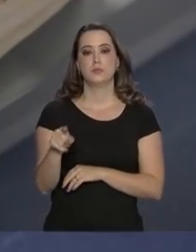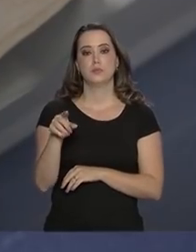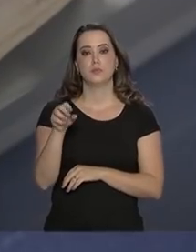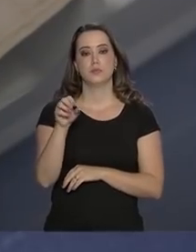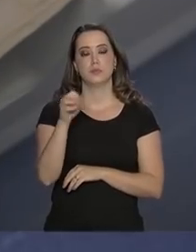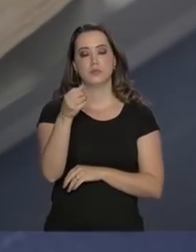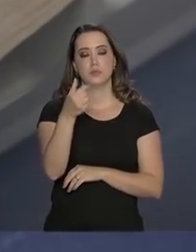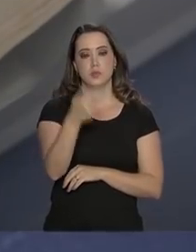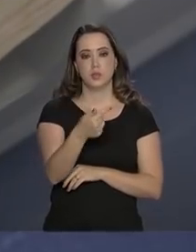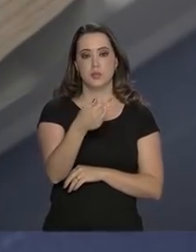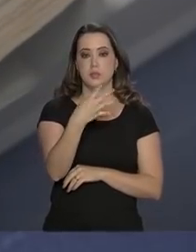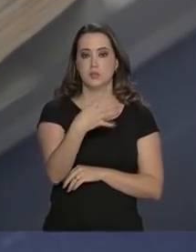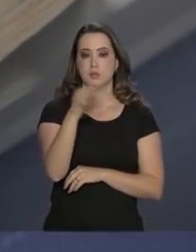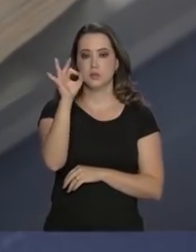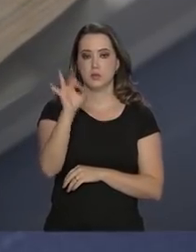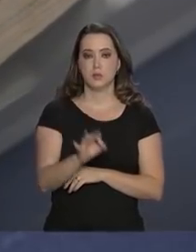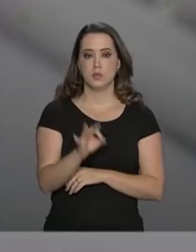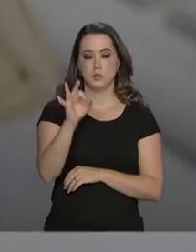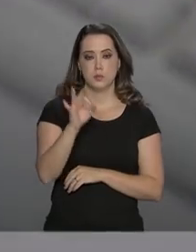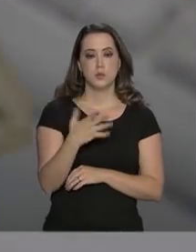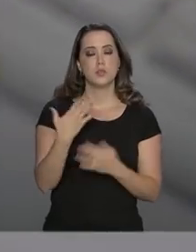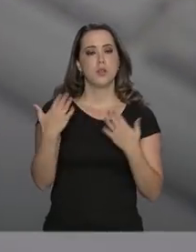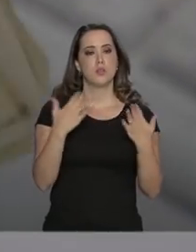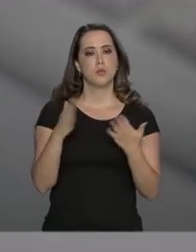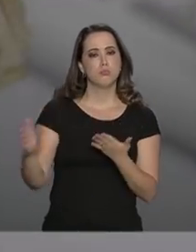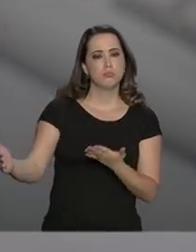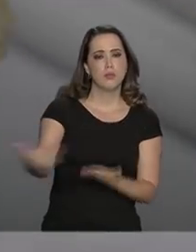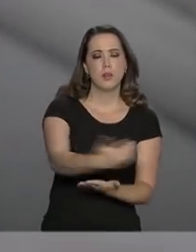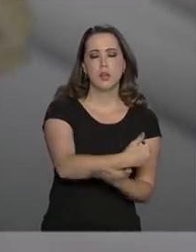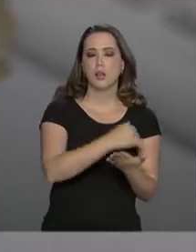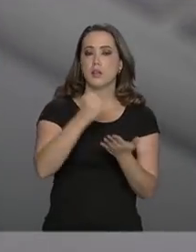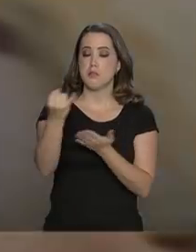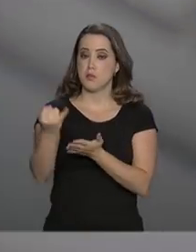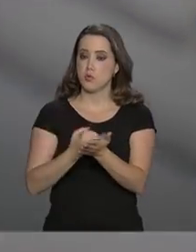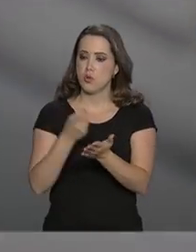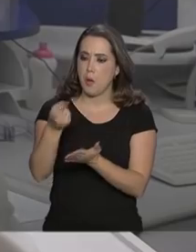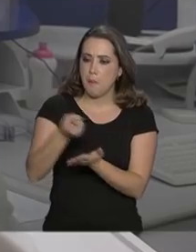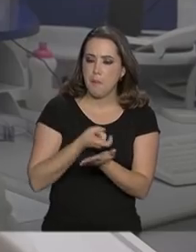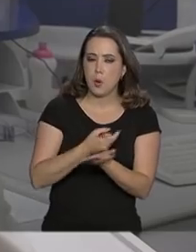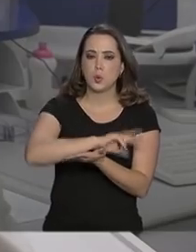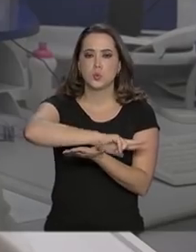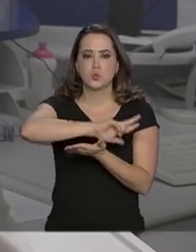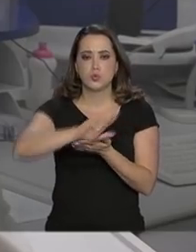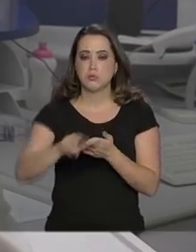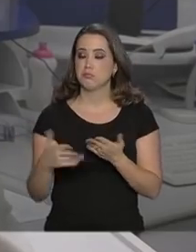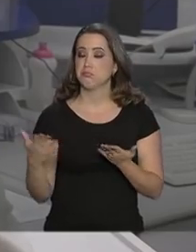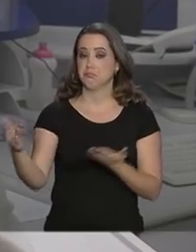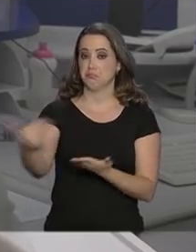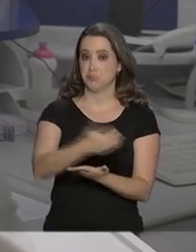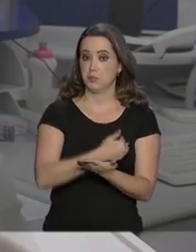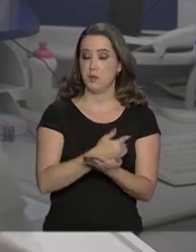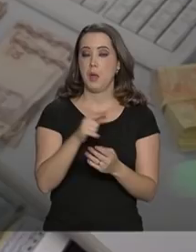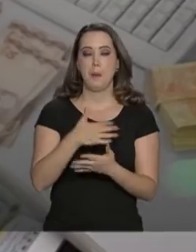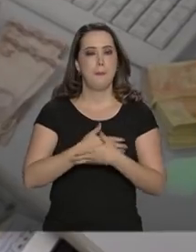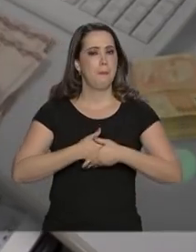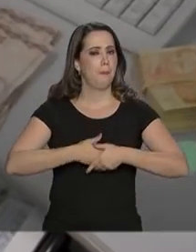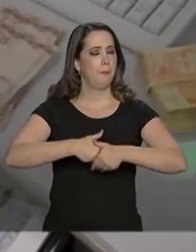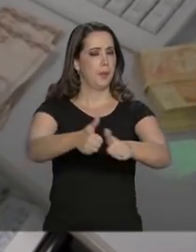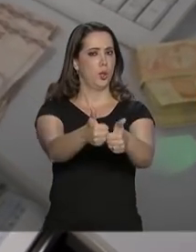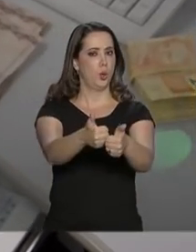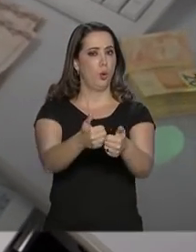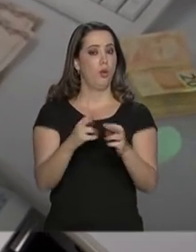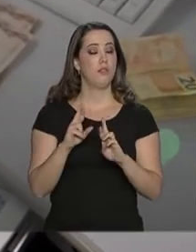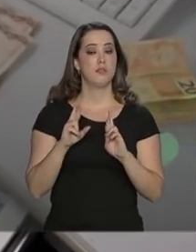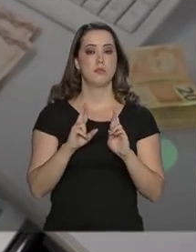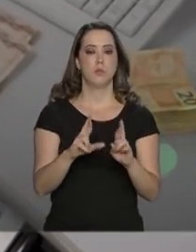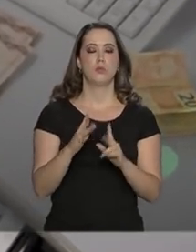,74% na arrecadação de impostos, contribuições e outras receitas. Foi o melhor resultado